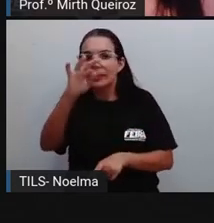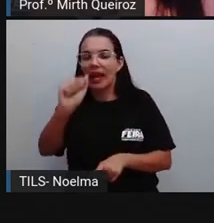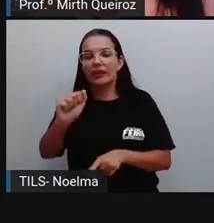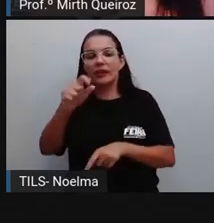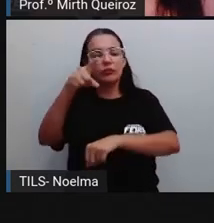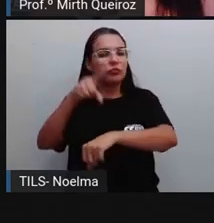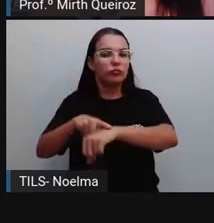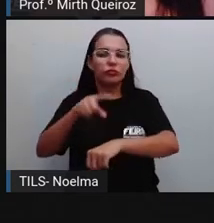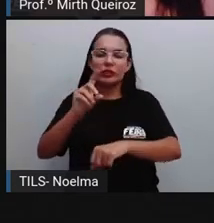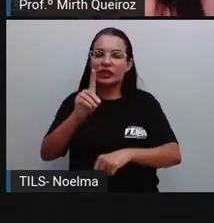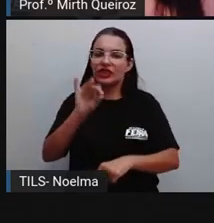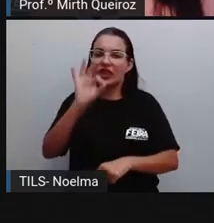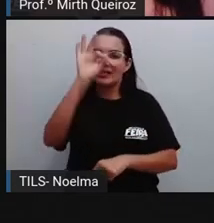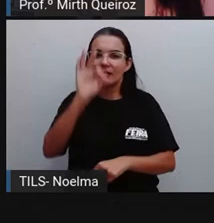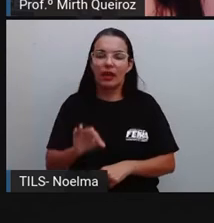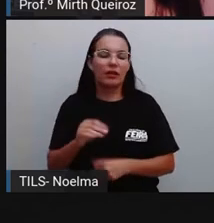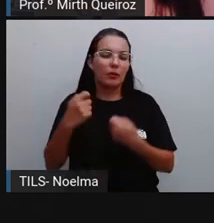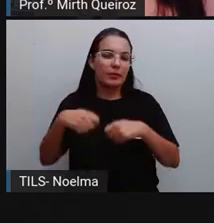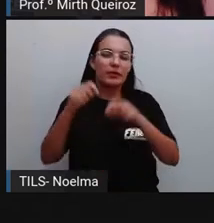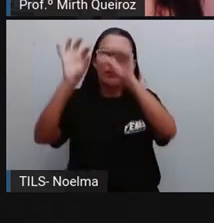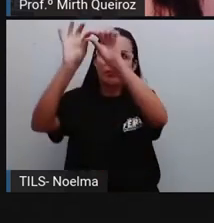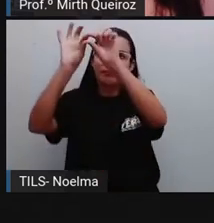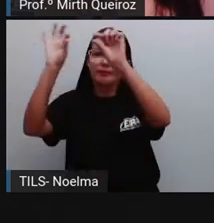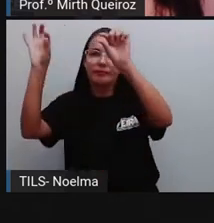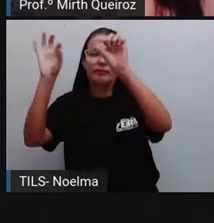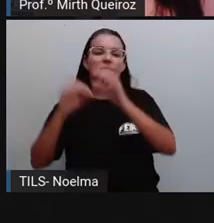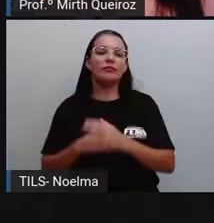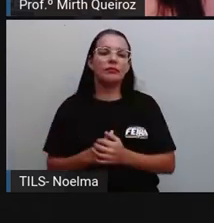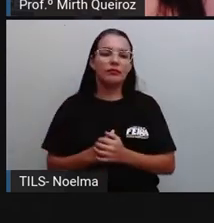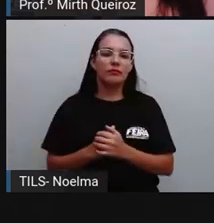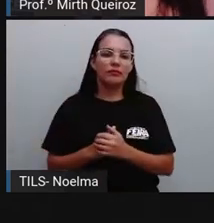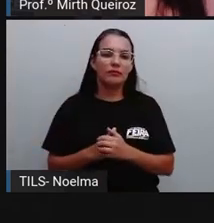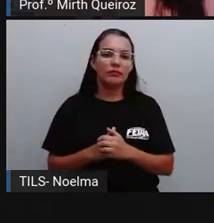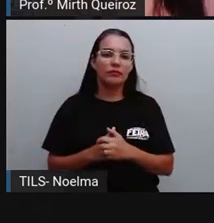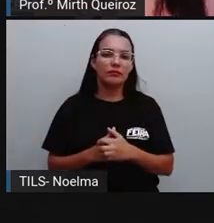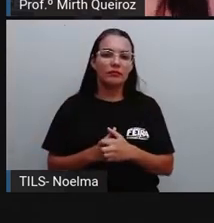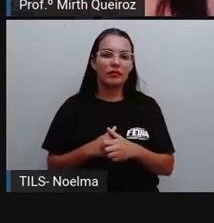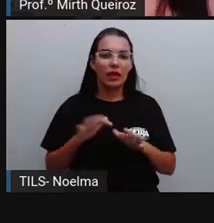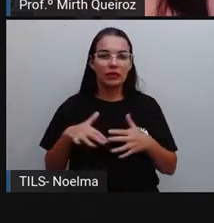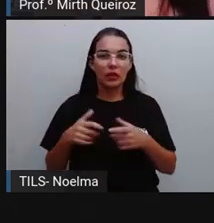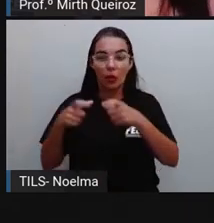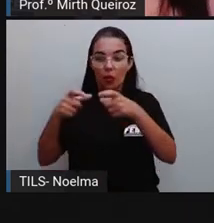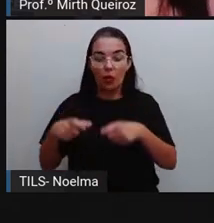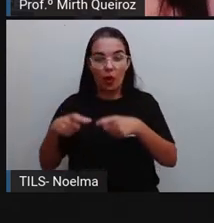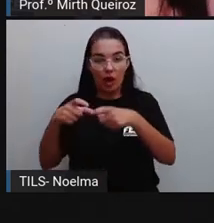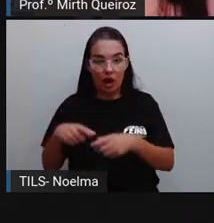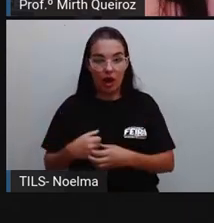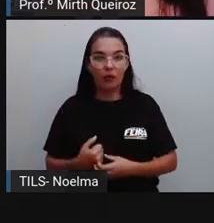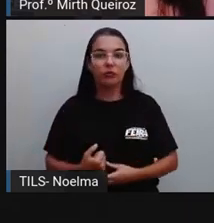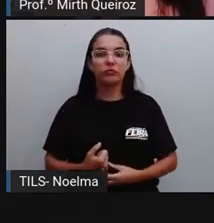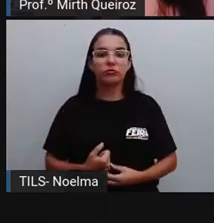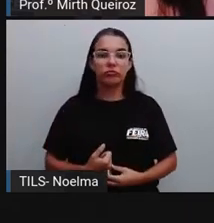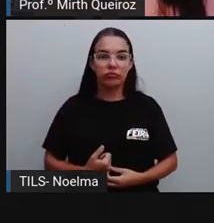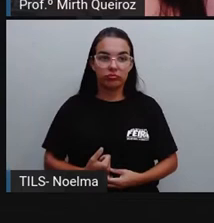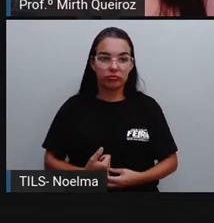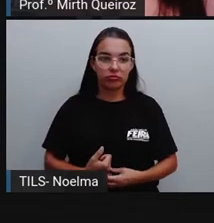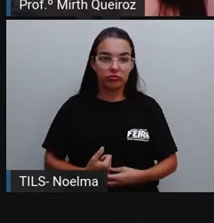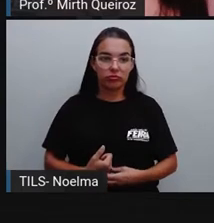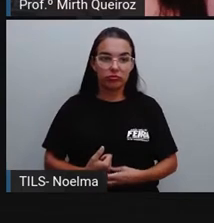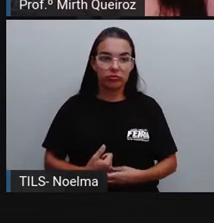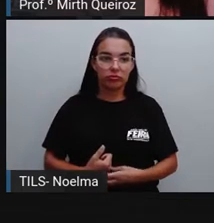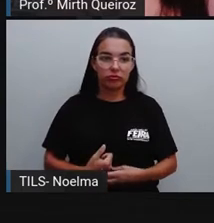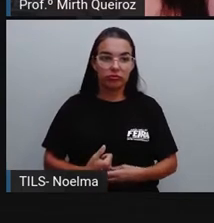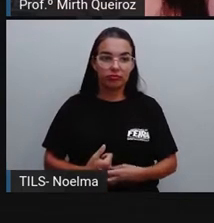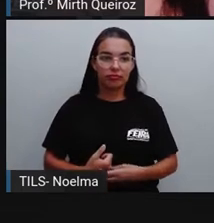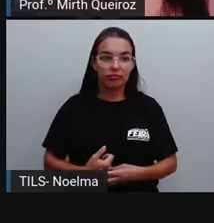que é aquele que envia a carta, está quando ele escreve. Então, gente vai colocar o local que a gente está quando a gente está escrevendo a carta, o